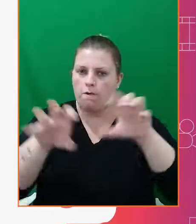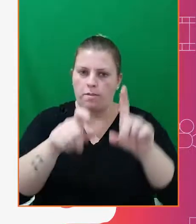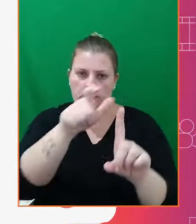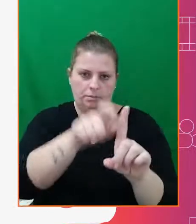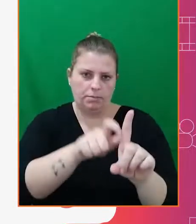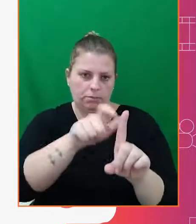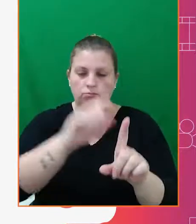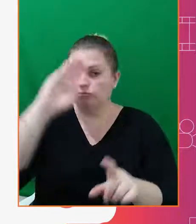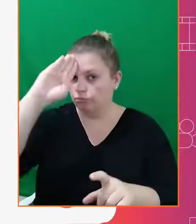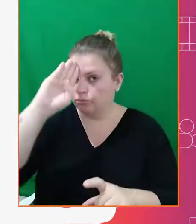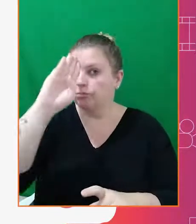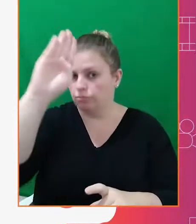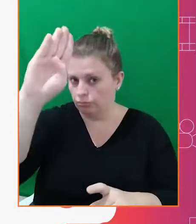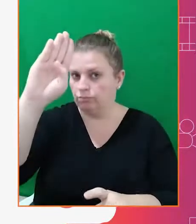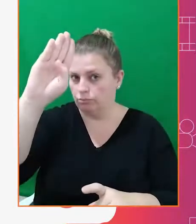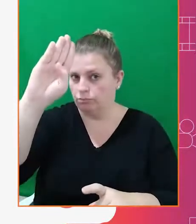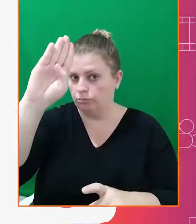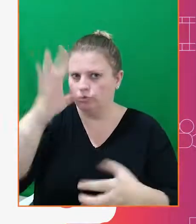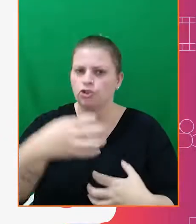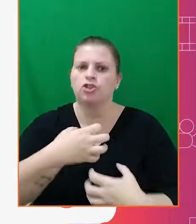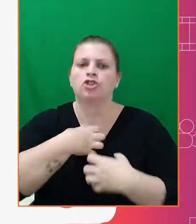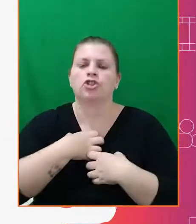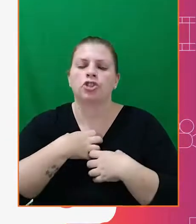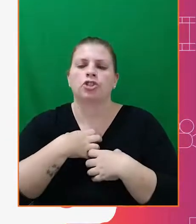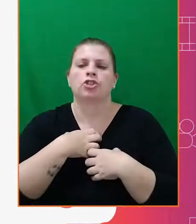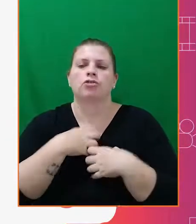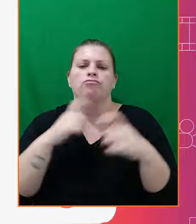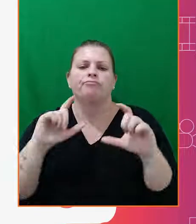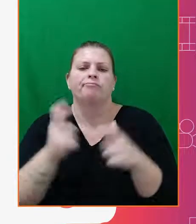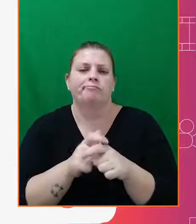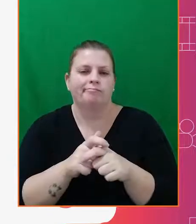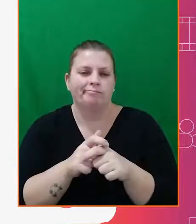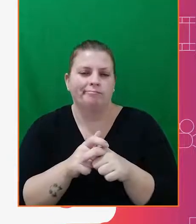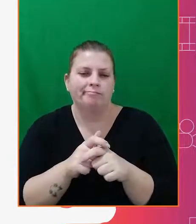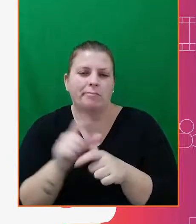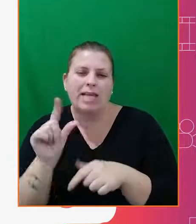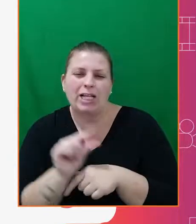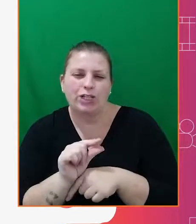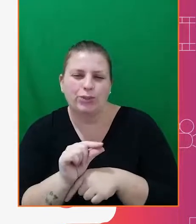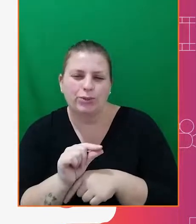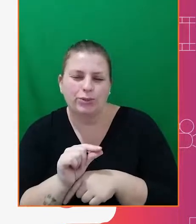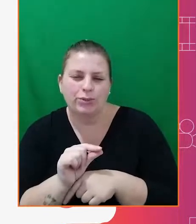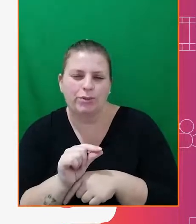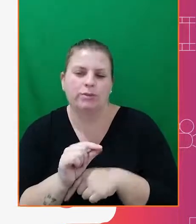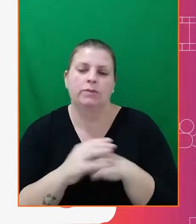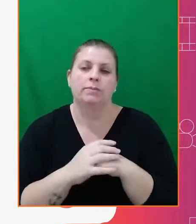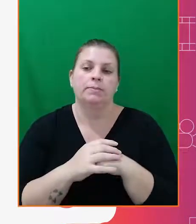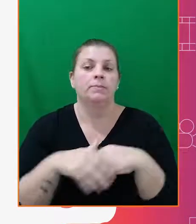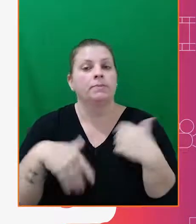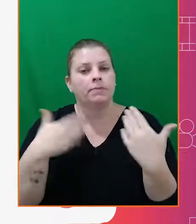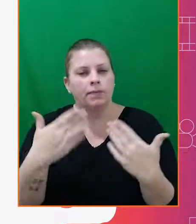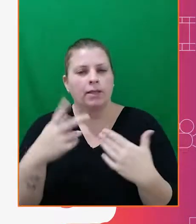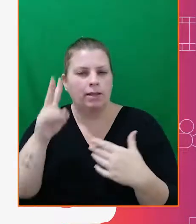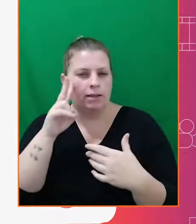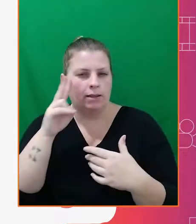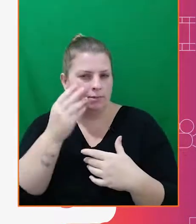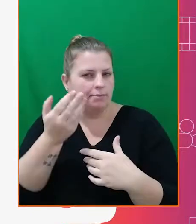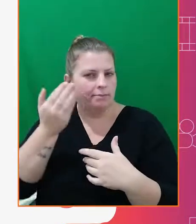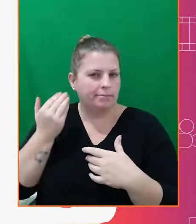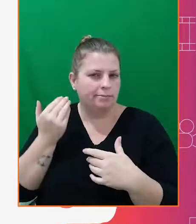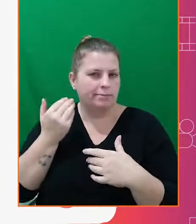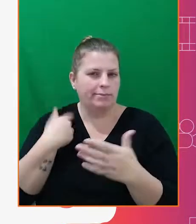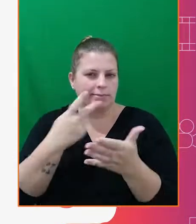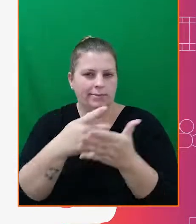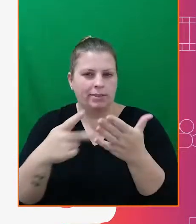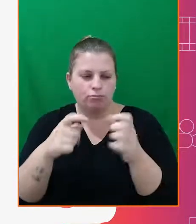do personagem principal de uma forma muito reduzida. Assim como nos desenhos do Preston Blair, que eu mostrei